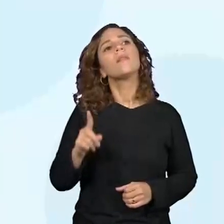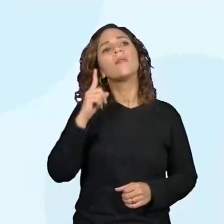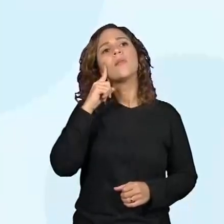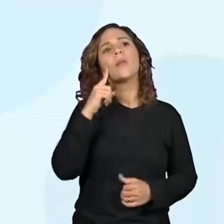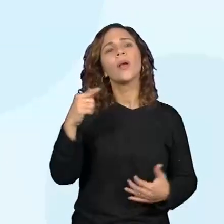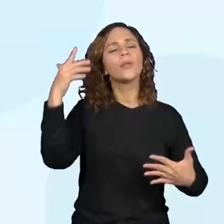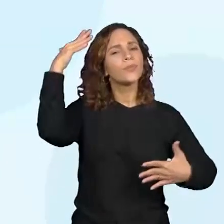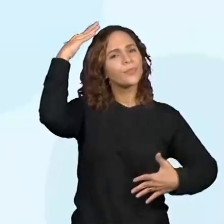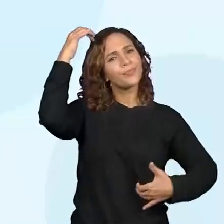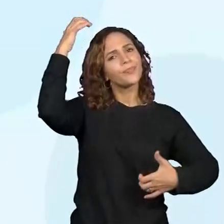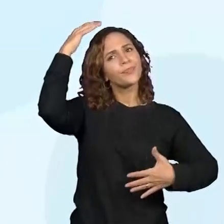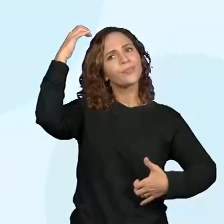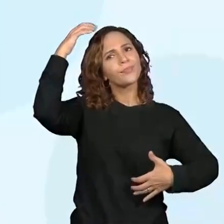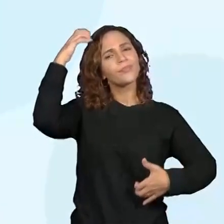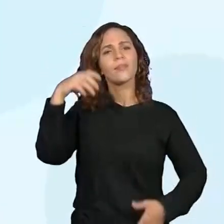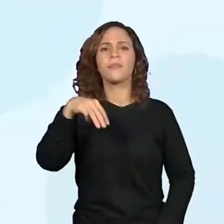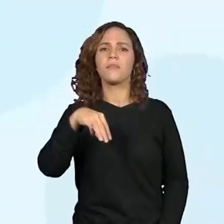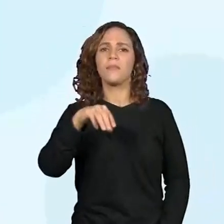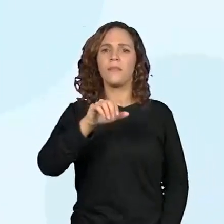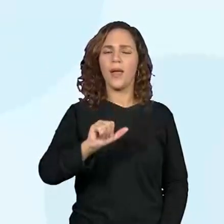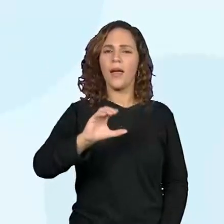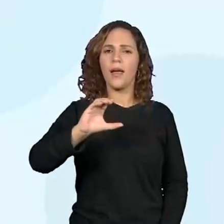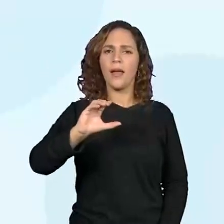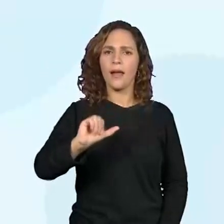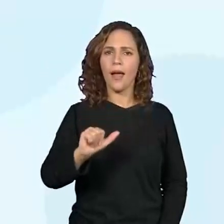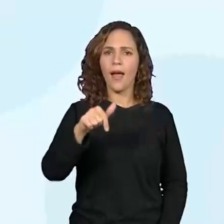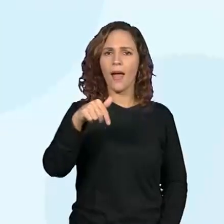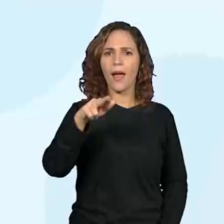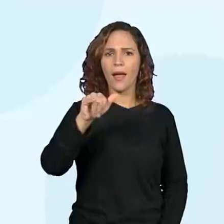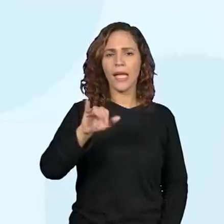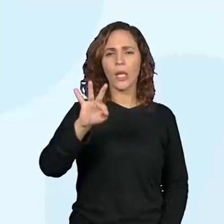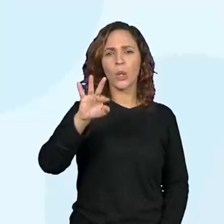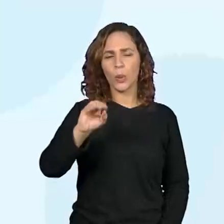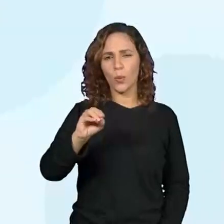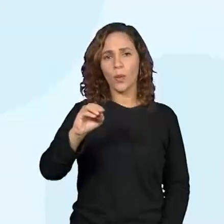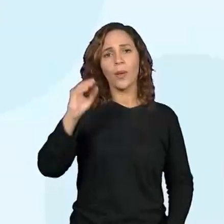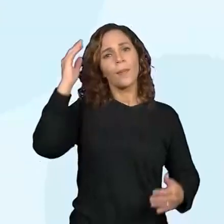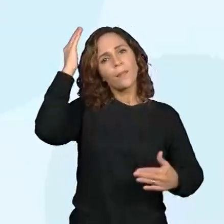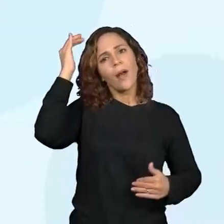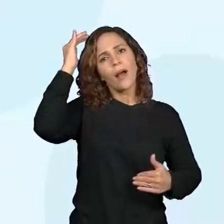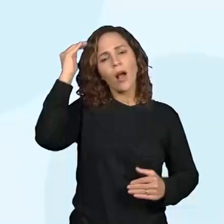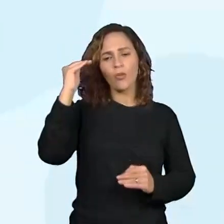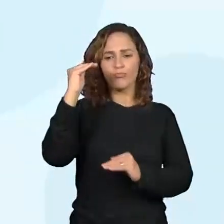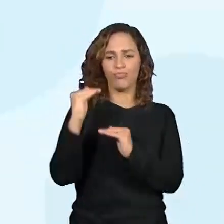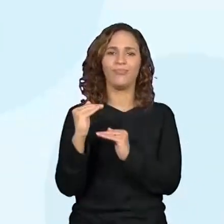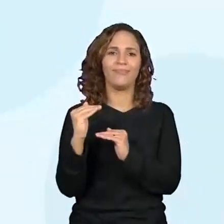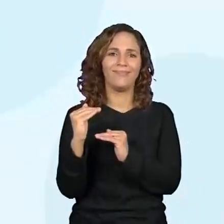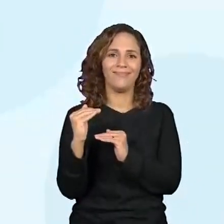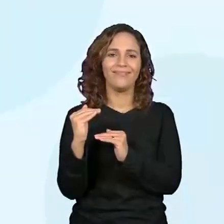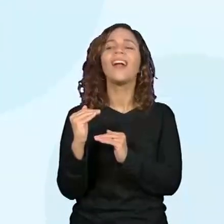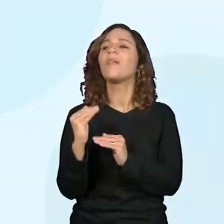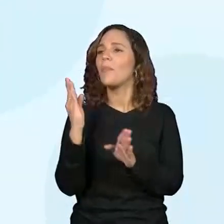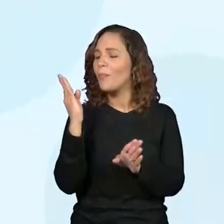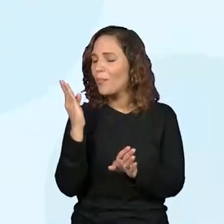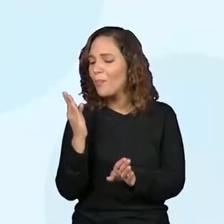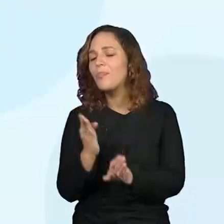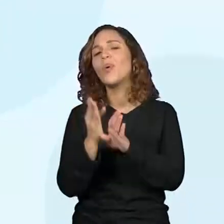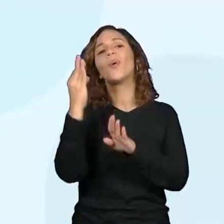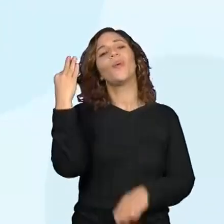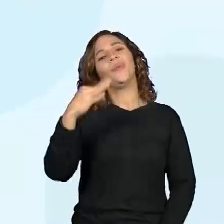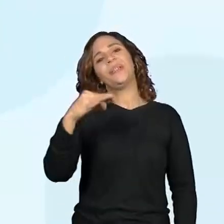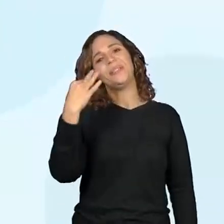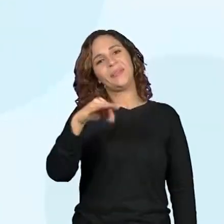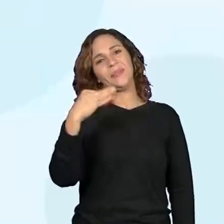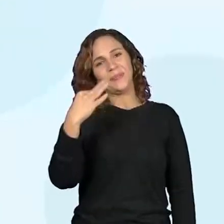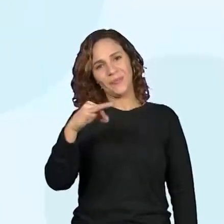Macaquito. Eu imaginava que macaquito poderia ser um macaco pequeno. Mas eu fui lá tentar descobrir e é verdade, é um